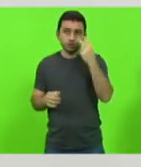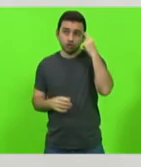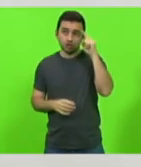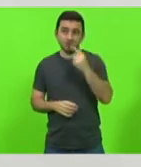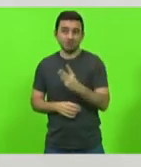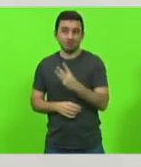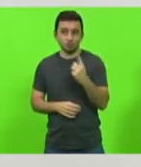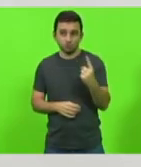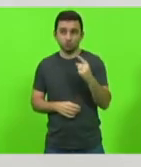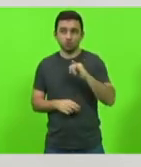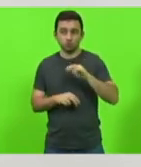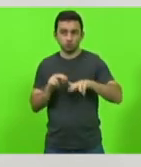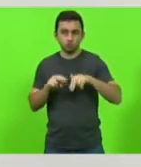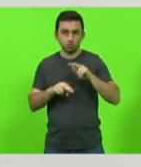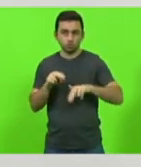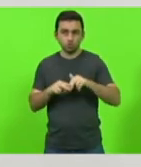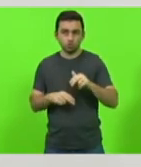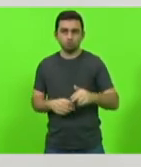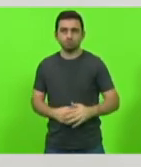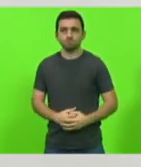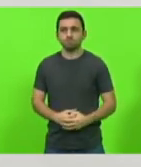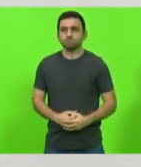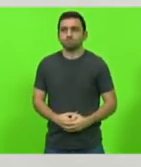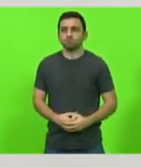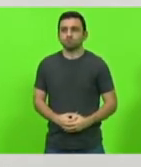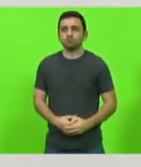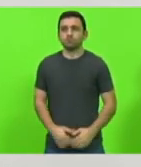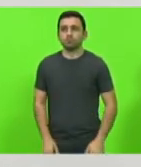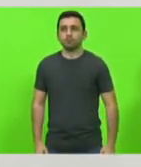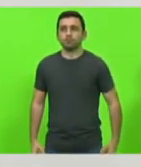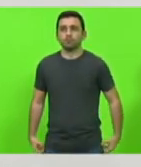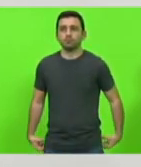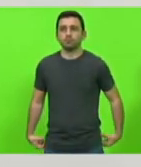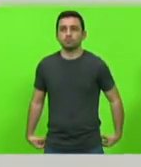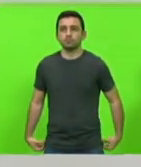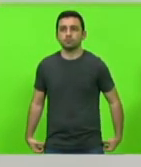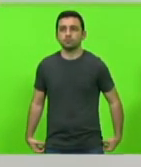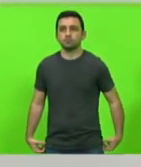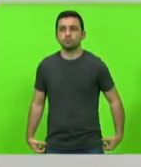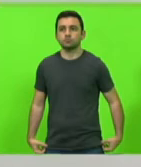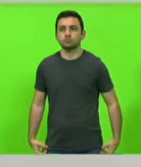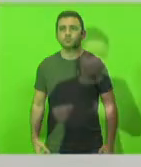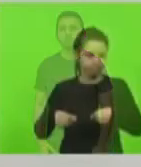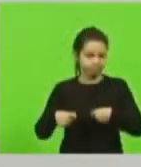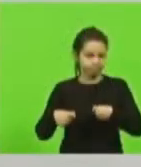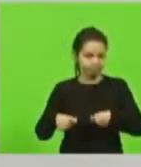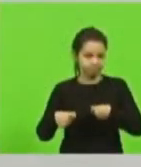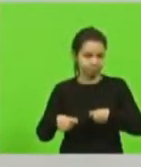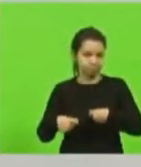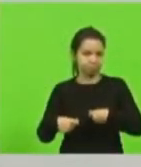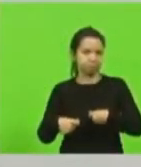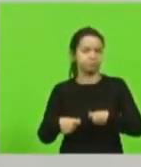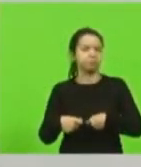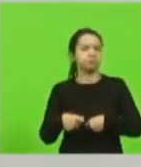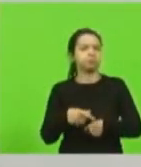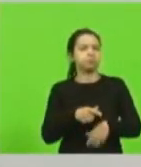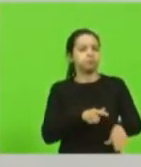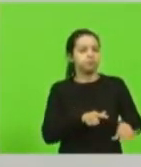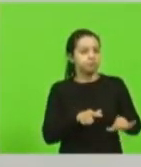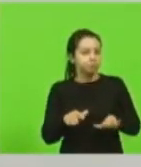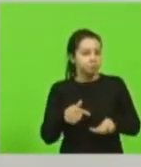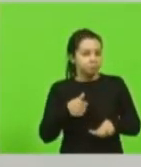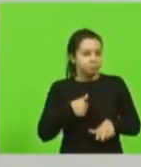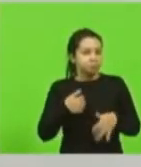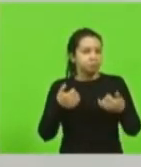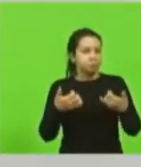de junho vamos passar lá vim essa semana aqui falar da situação da SC418 que